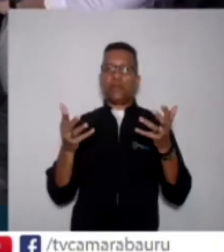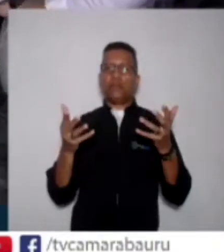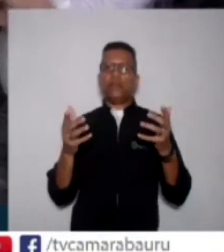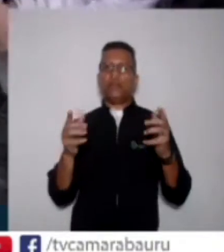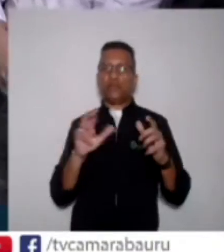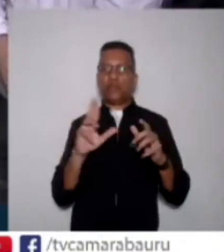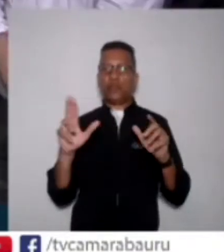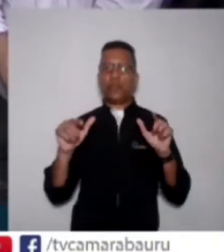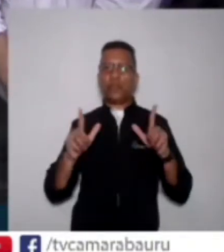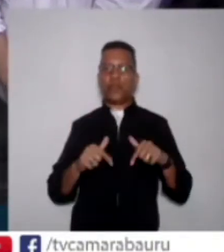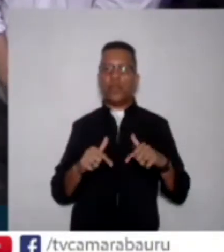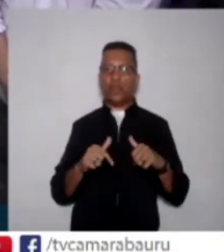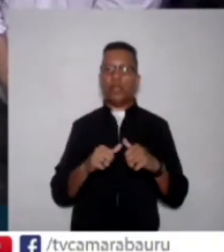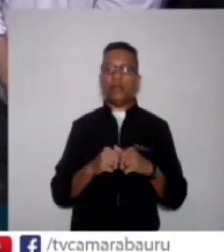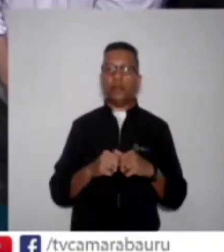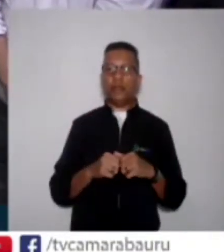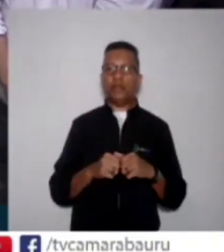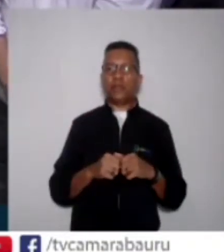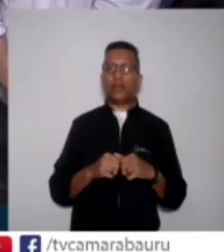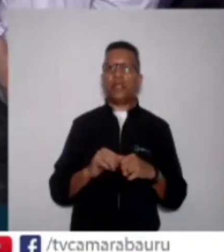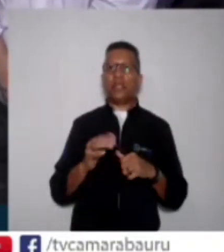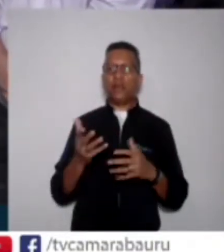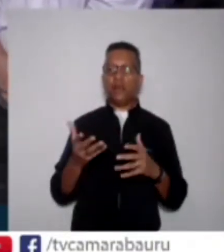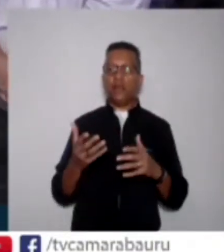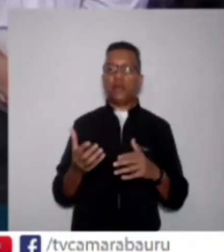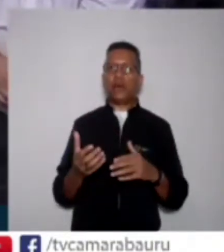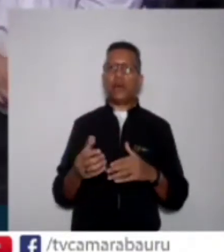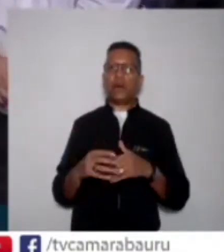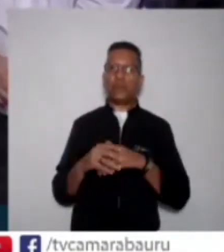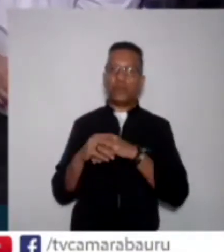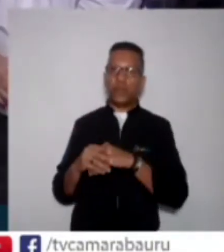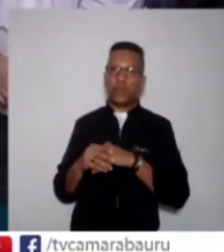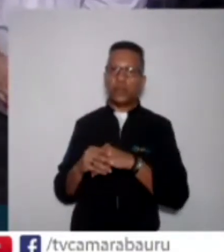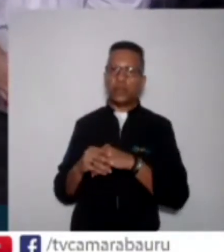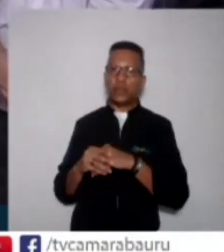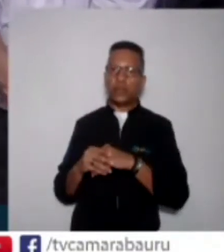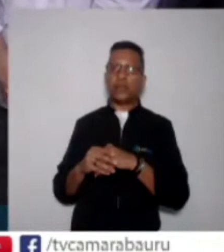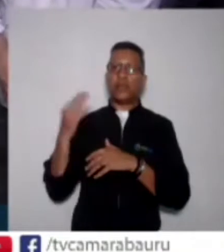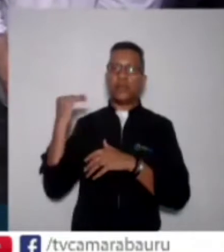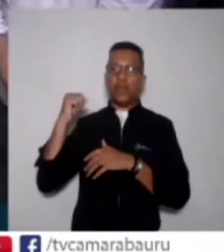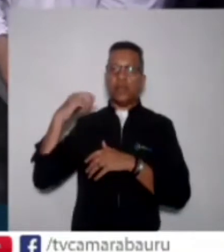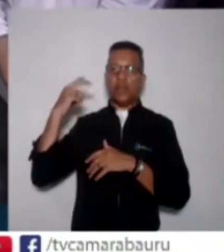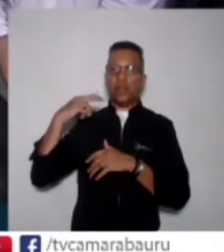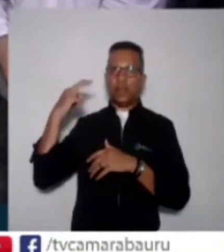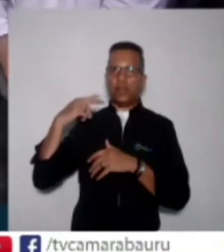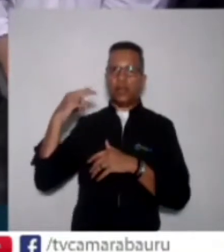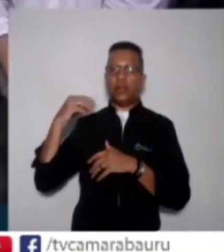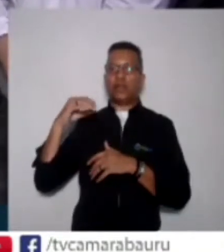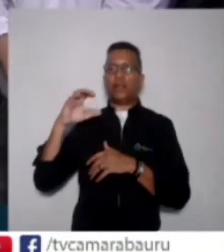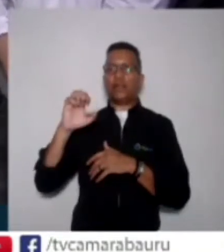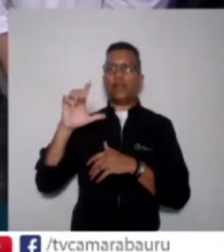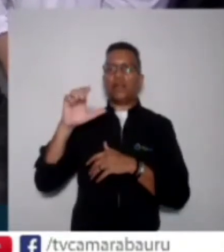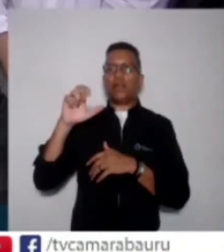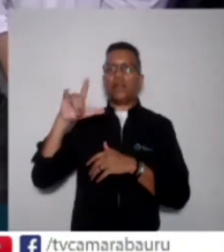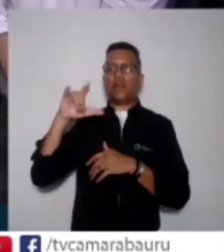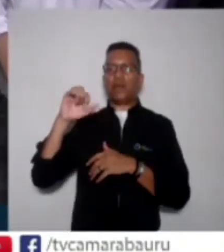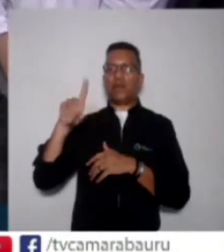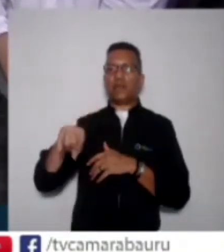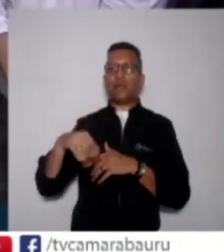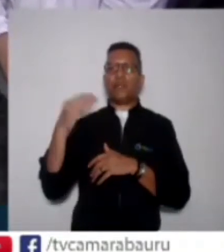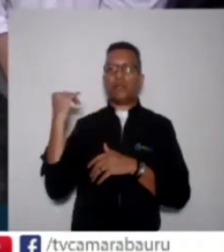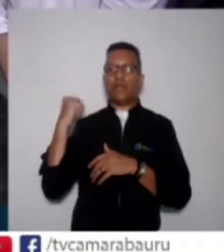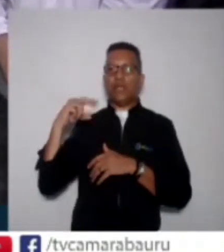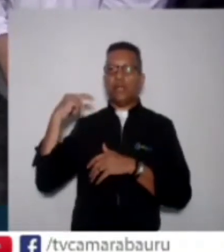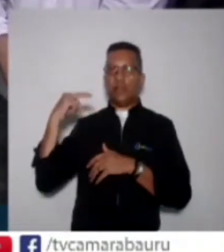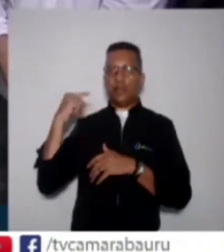o nosso ex-vereador aqui, o Guilherme Berriel Cardoso, que na oportunidade em que estava exercendo o mandato,